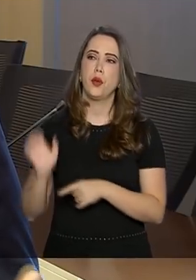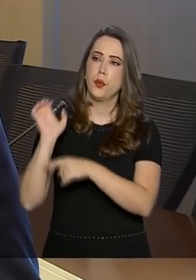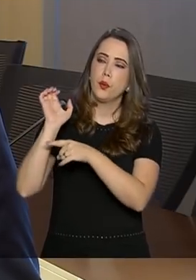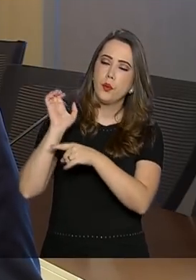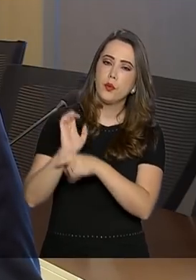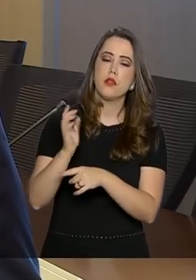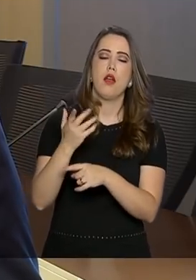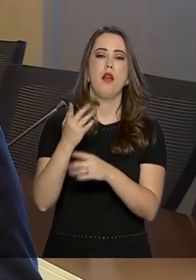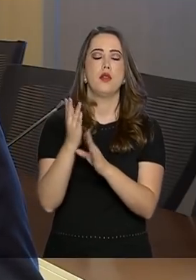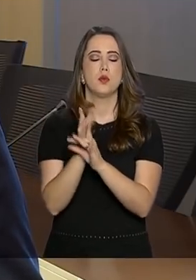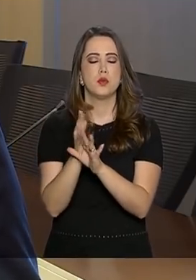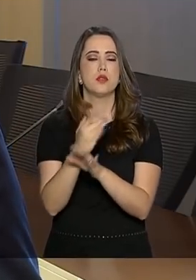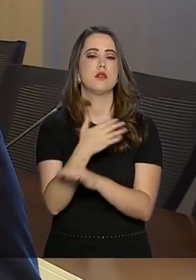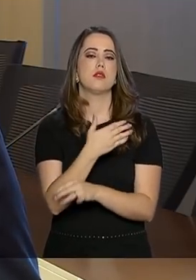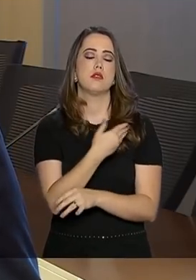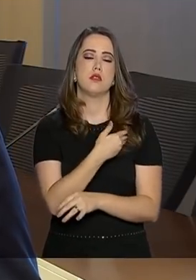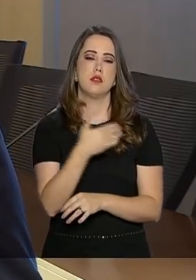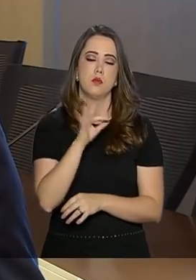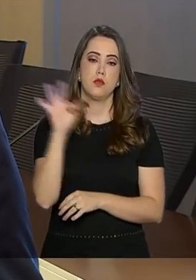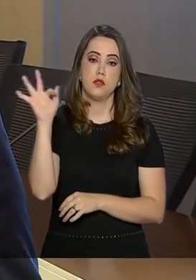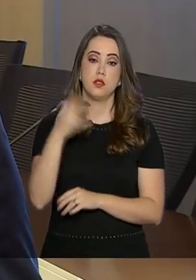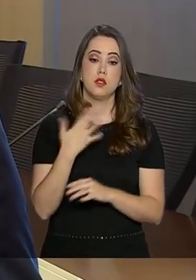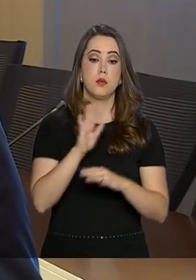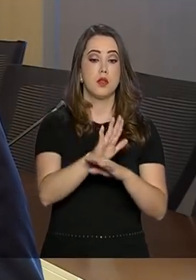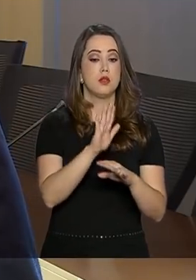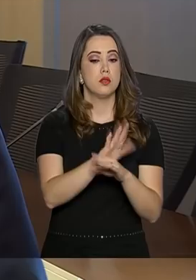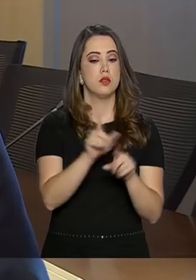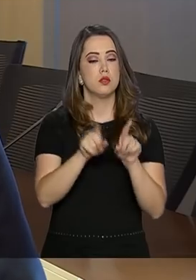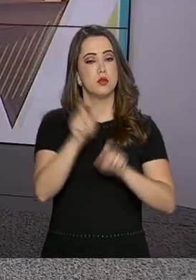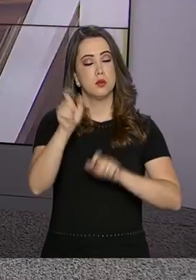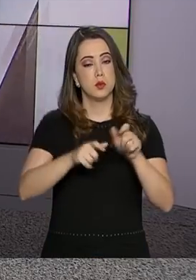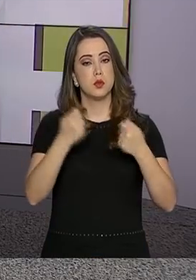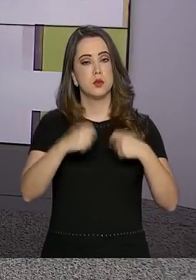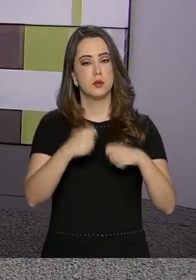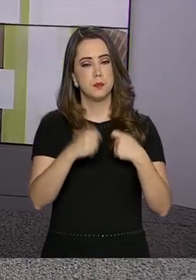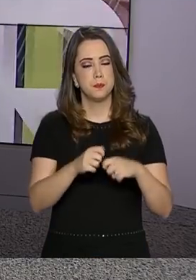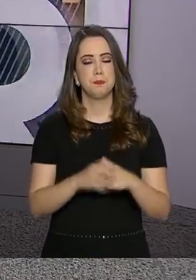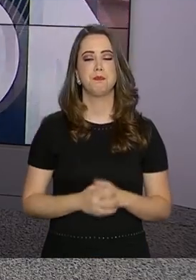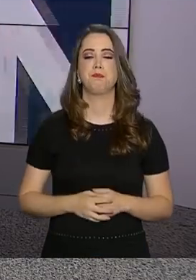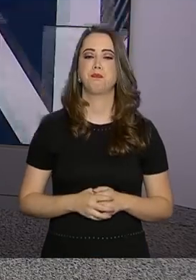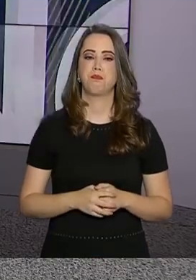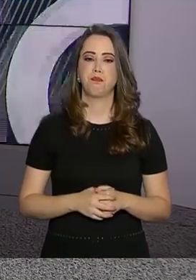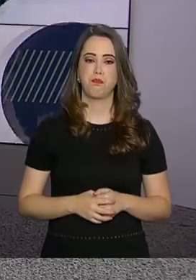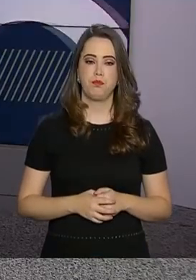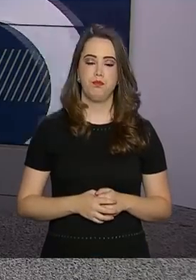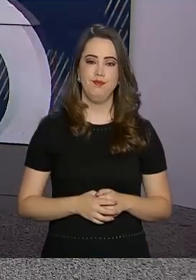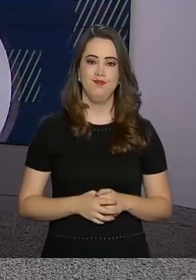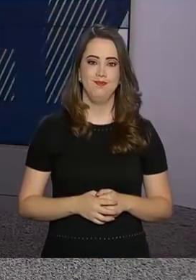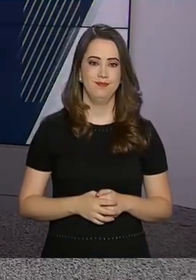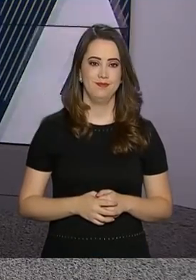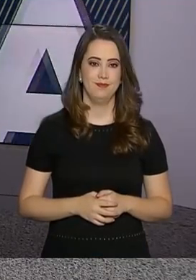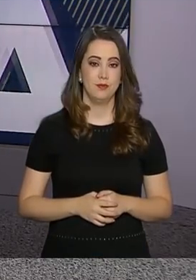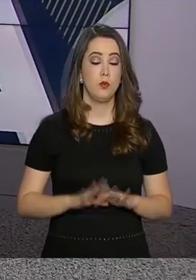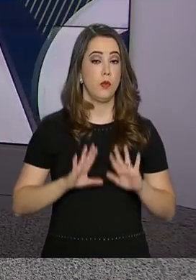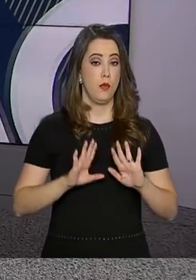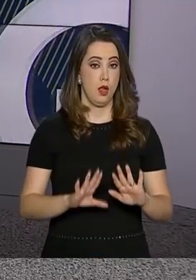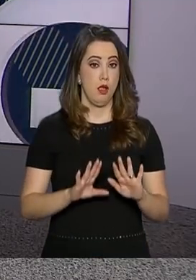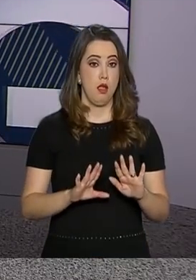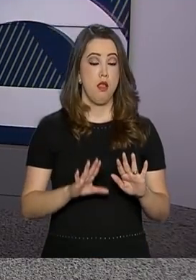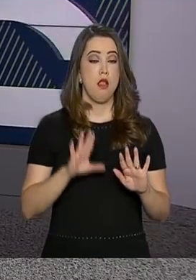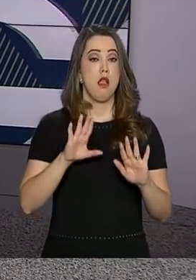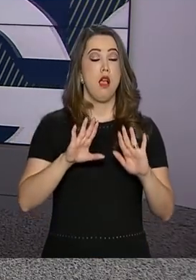esforço muito grande do Ministério em dar assessoria técnica para quem precisa. A Escola Nacional de Defesa do